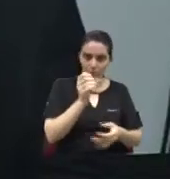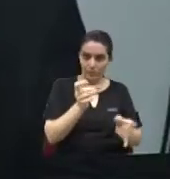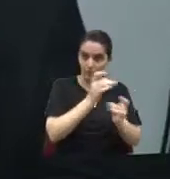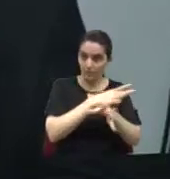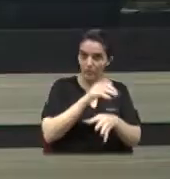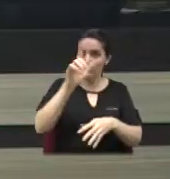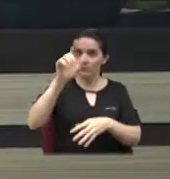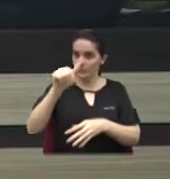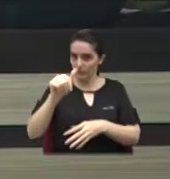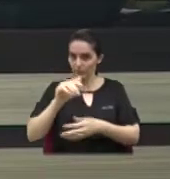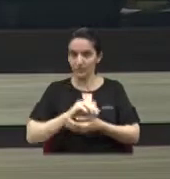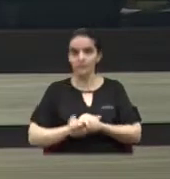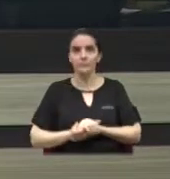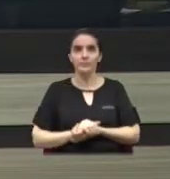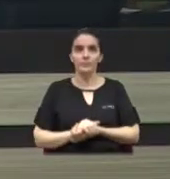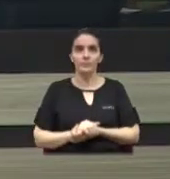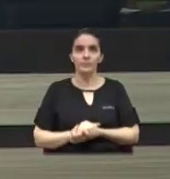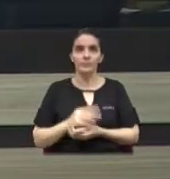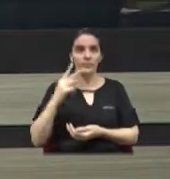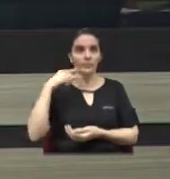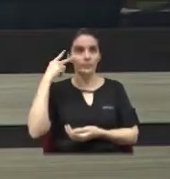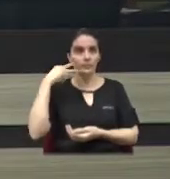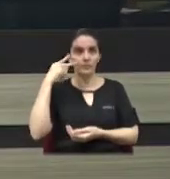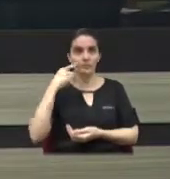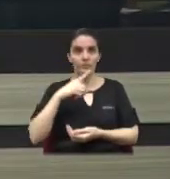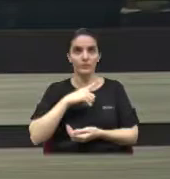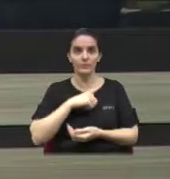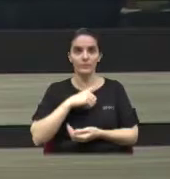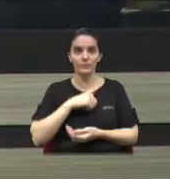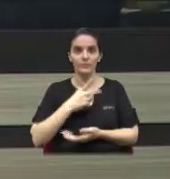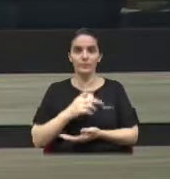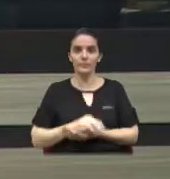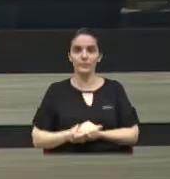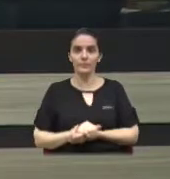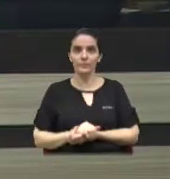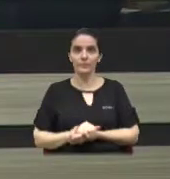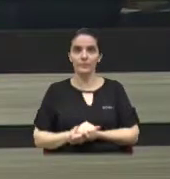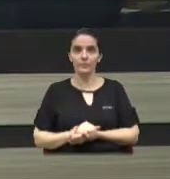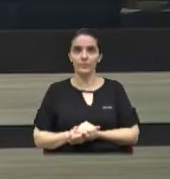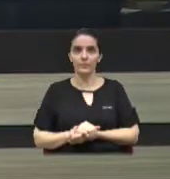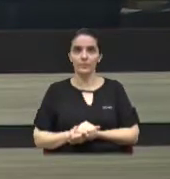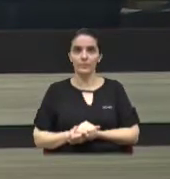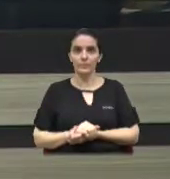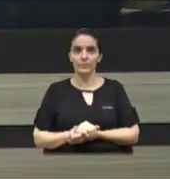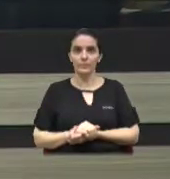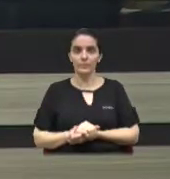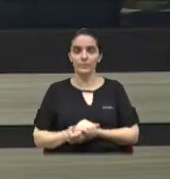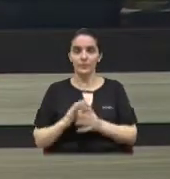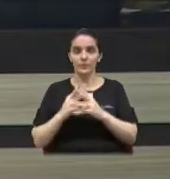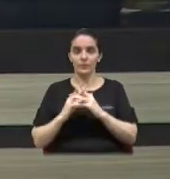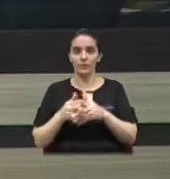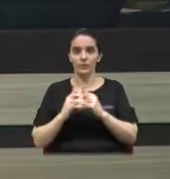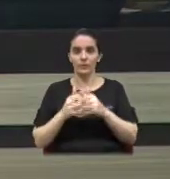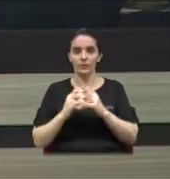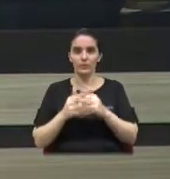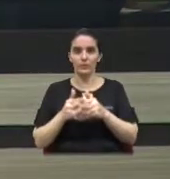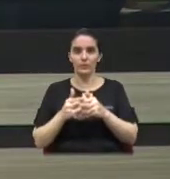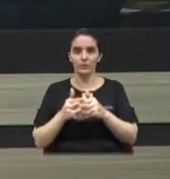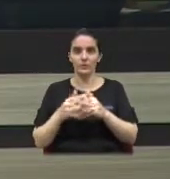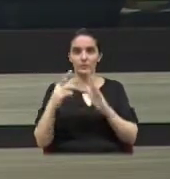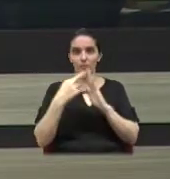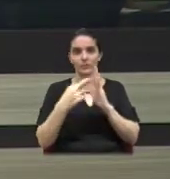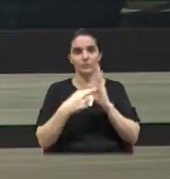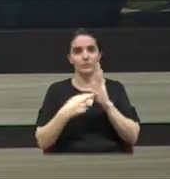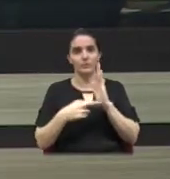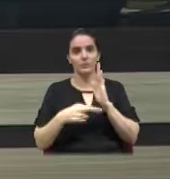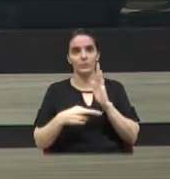partimos. Vereador, não existe... O senhor está... O senhor está confundindo as coisas, o senhor vereador. Não, o regimento interno diz